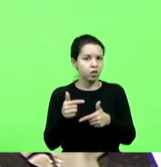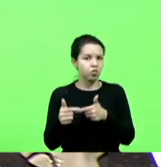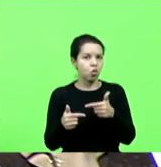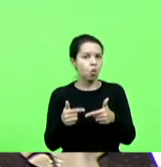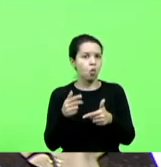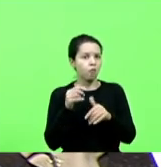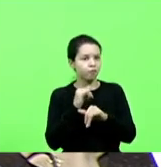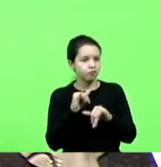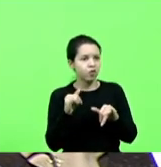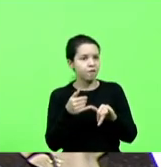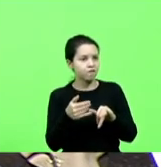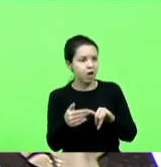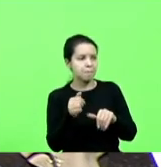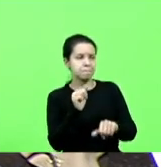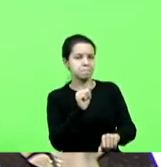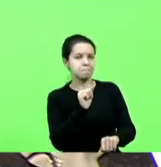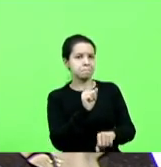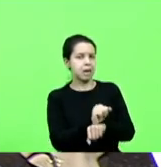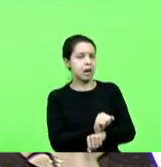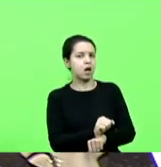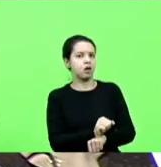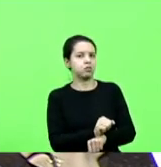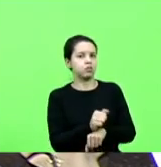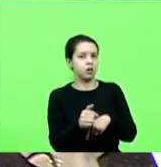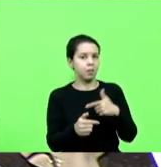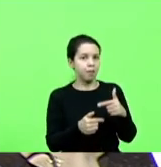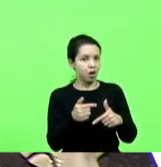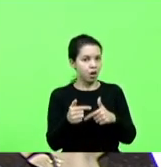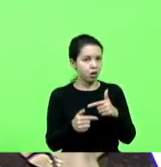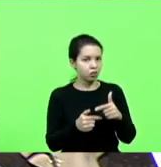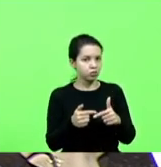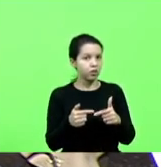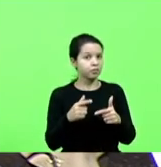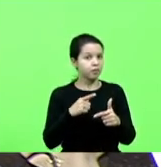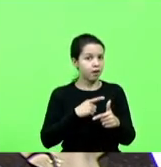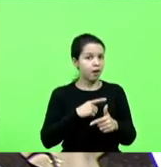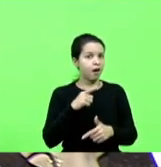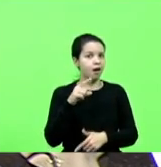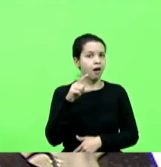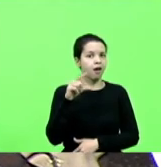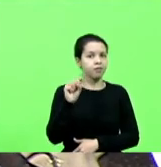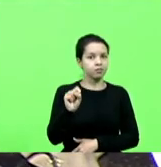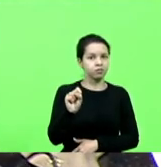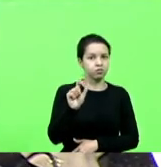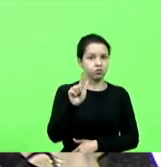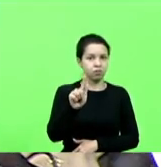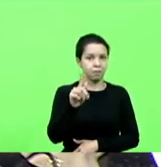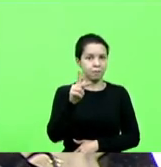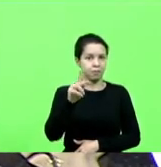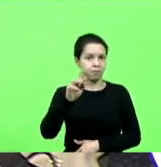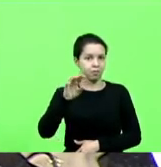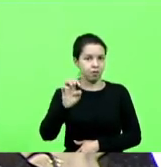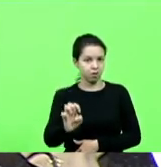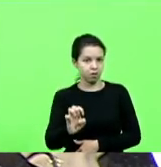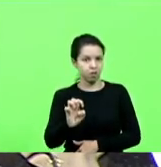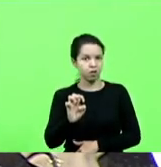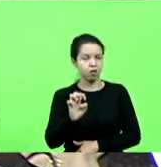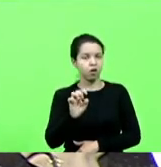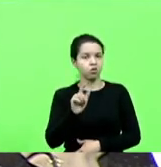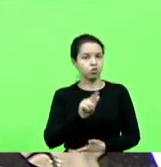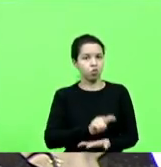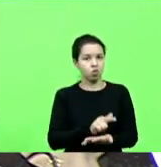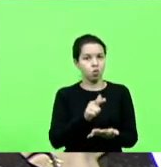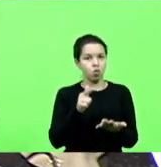o serviço, tem lá na SGPE, aliás, no Diário Oficial do